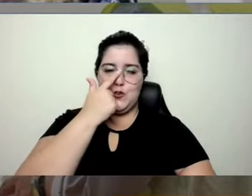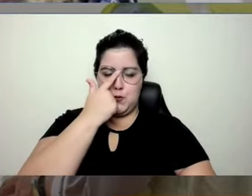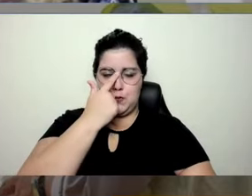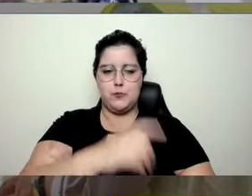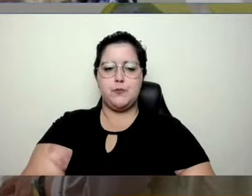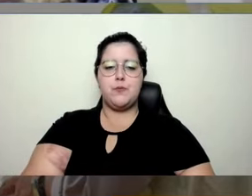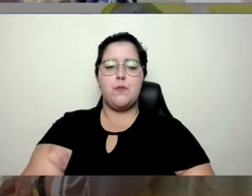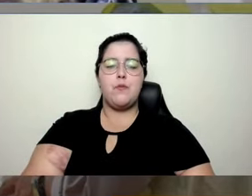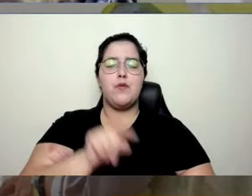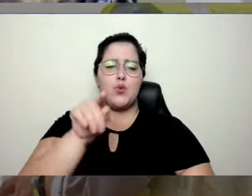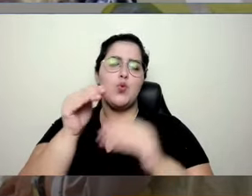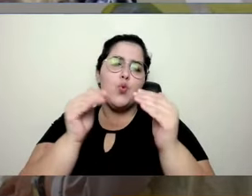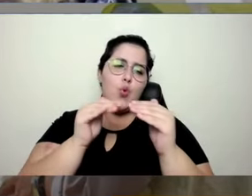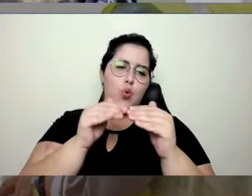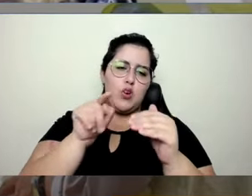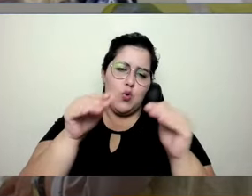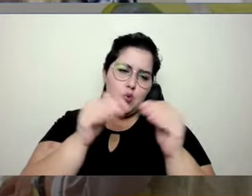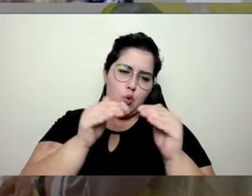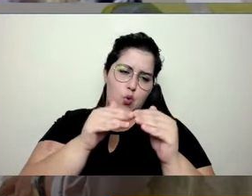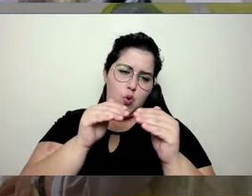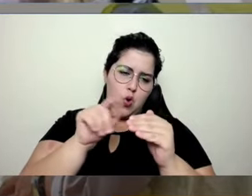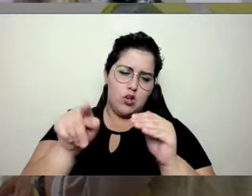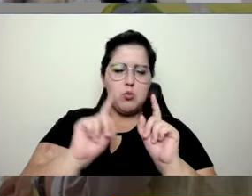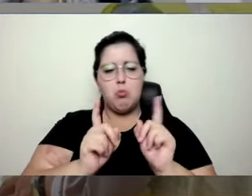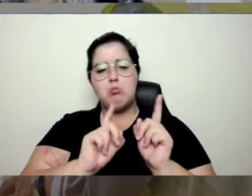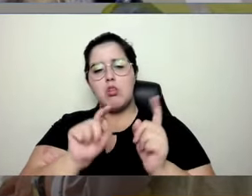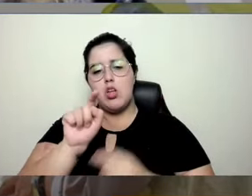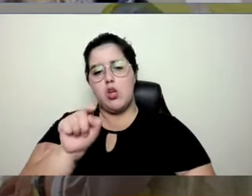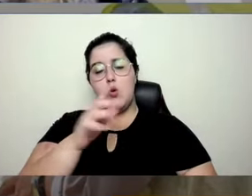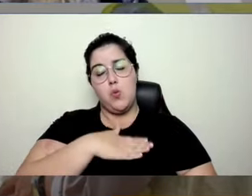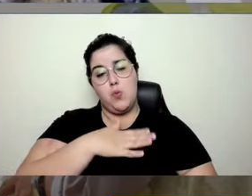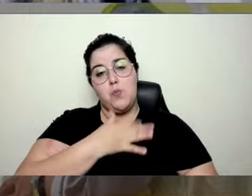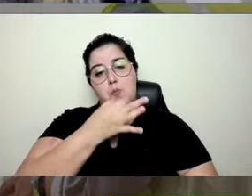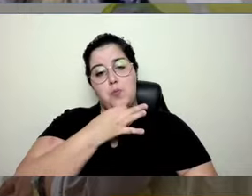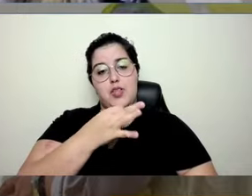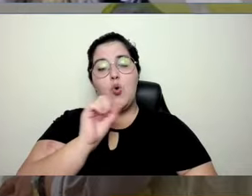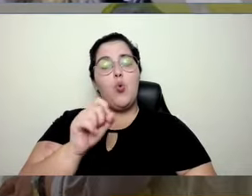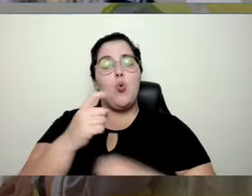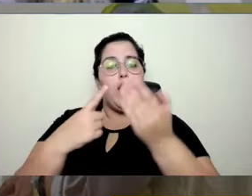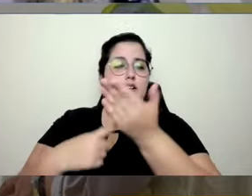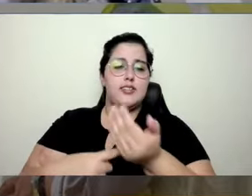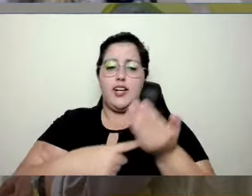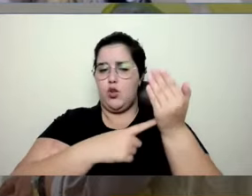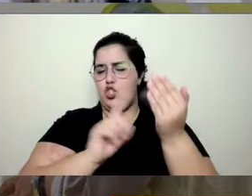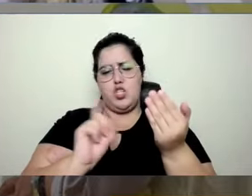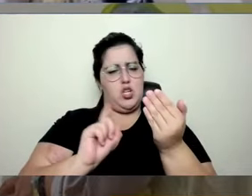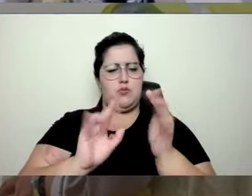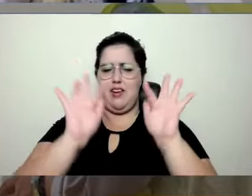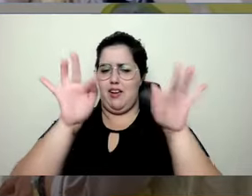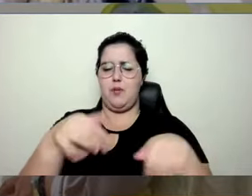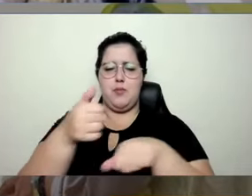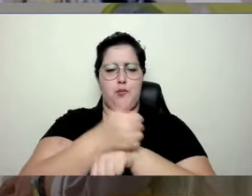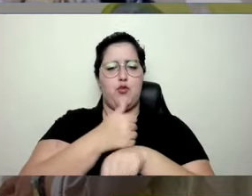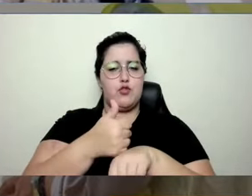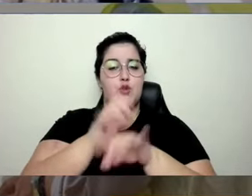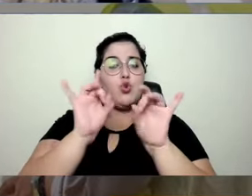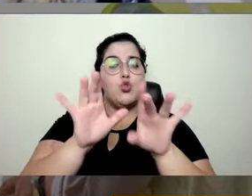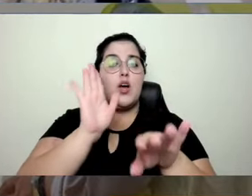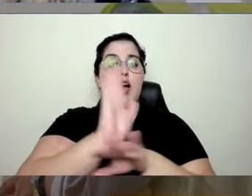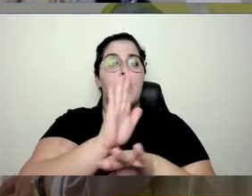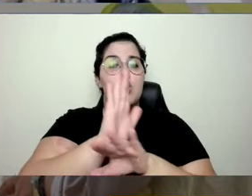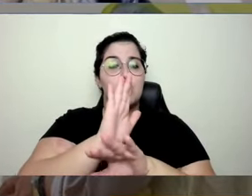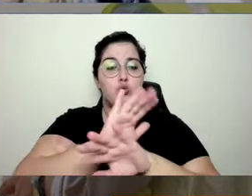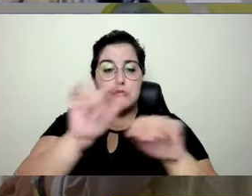você concorda comigo em relação a isso? A tecnologia, do meu ponto de vista, não vai, acabar com a profissão, ela vai sim agregar, e